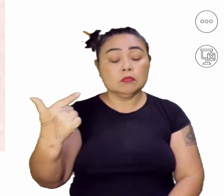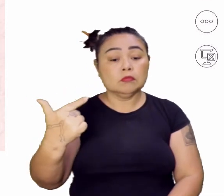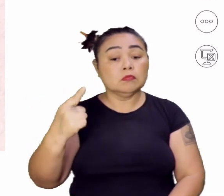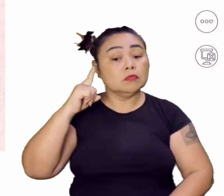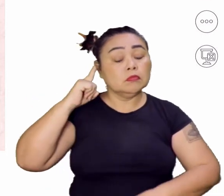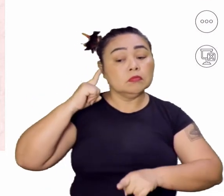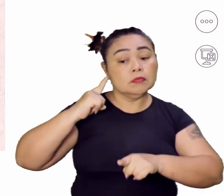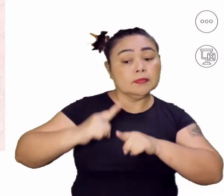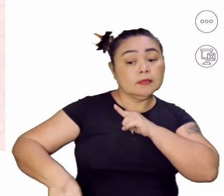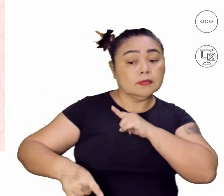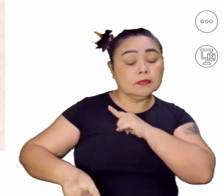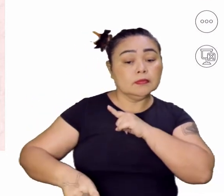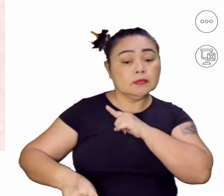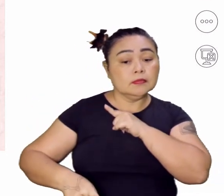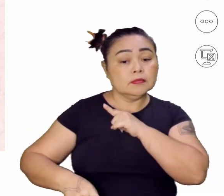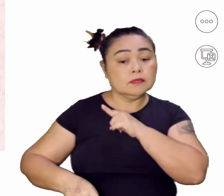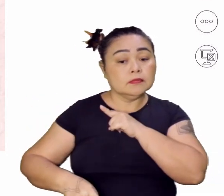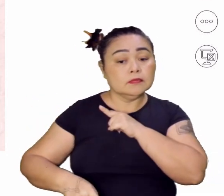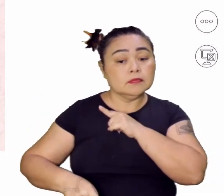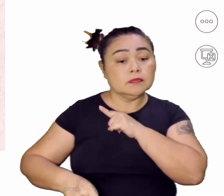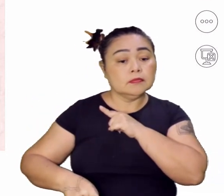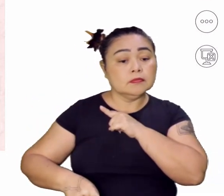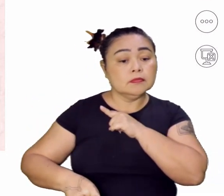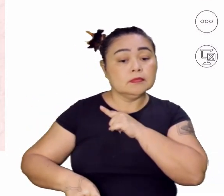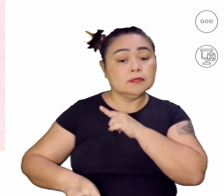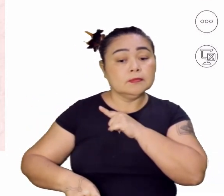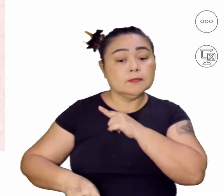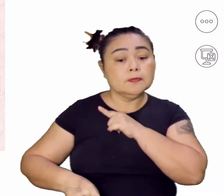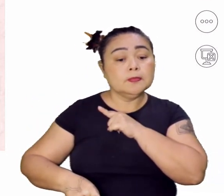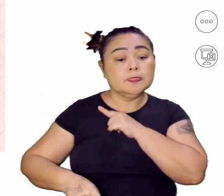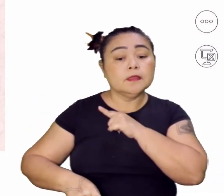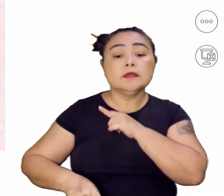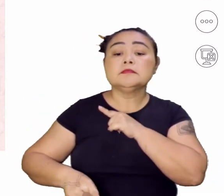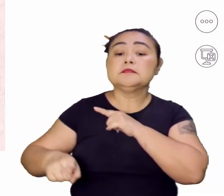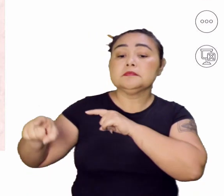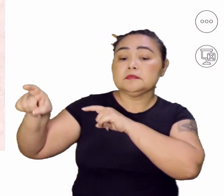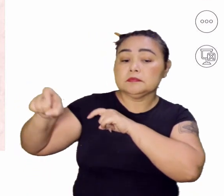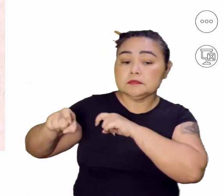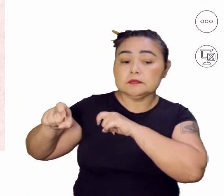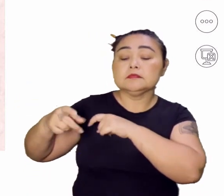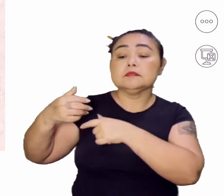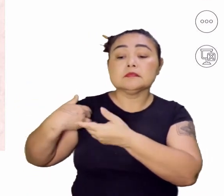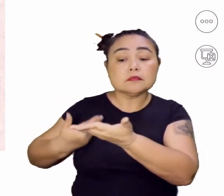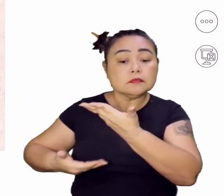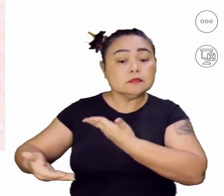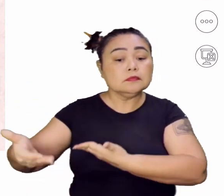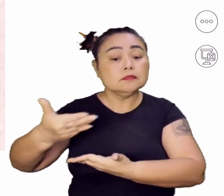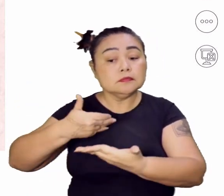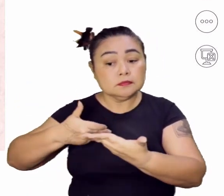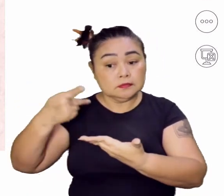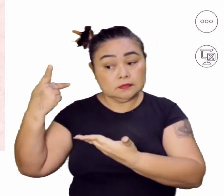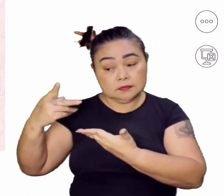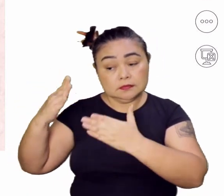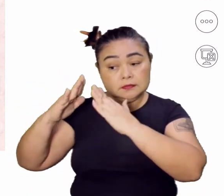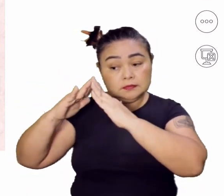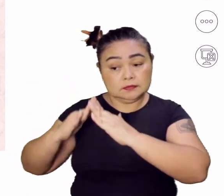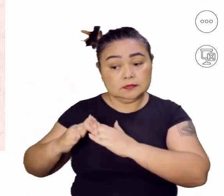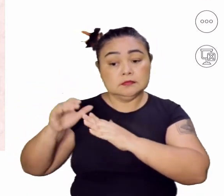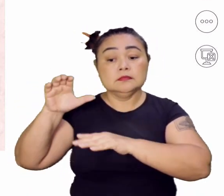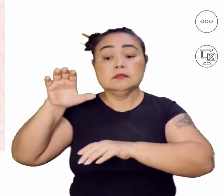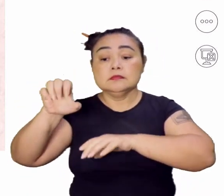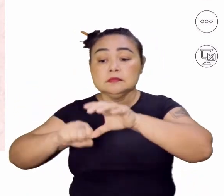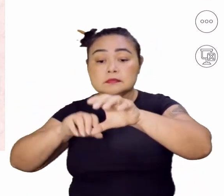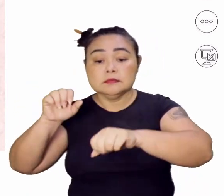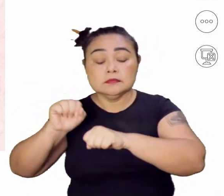proibiu produtores e comerciantes de suas colônias de negociar com os holandeses.